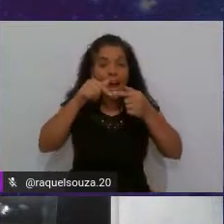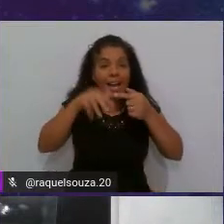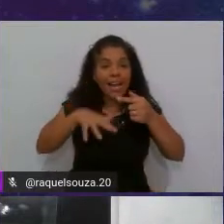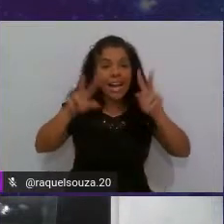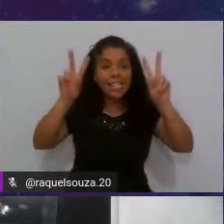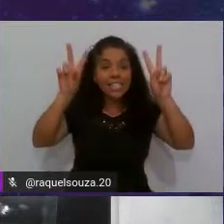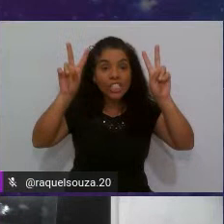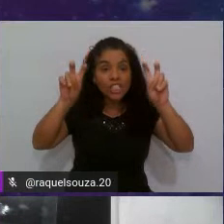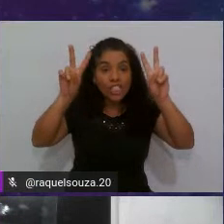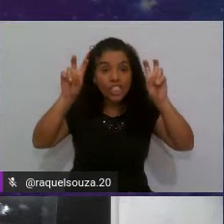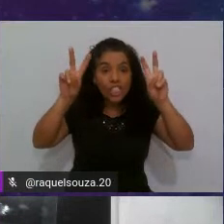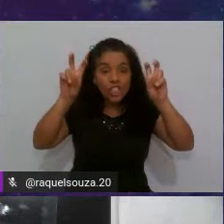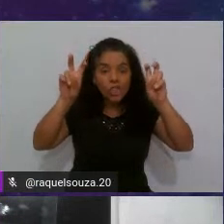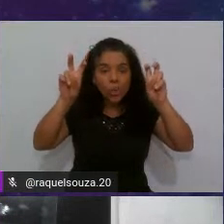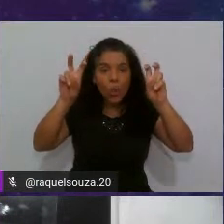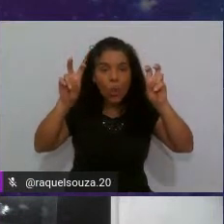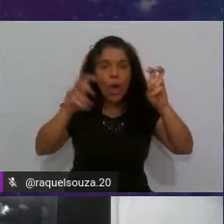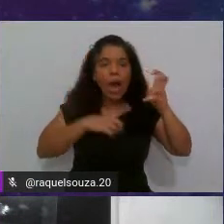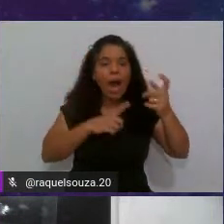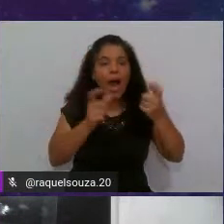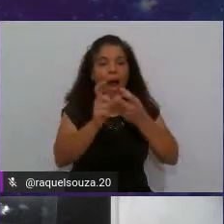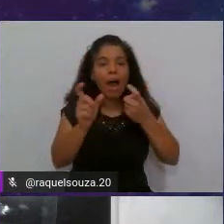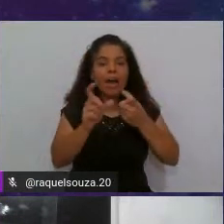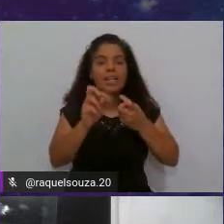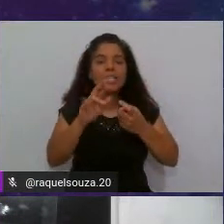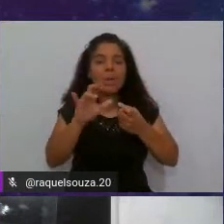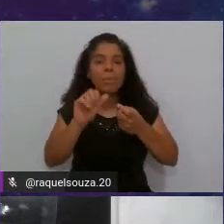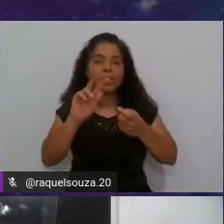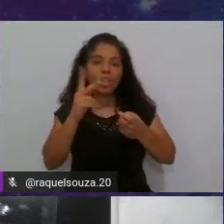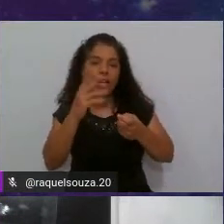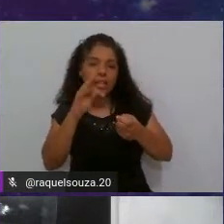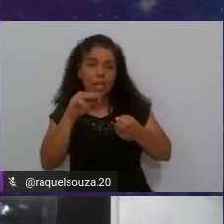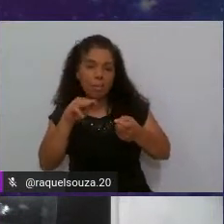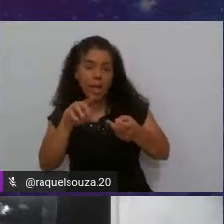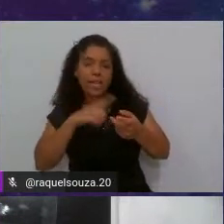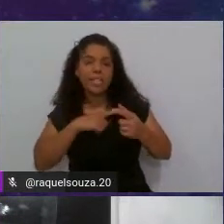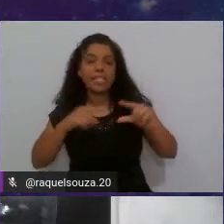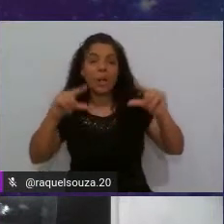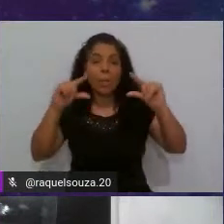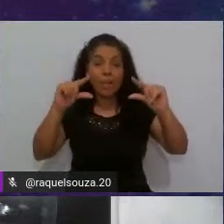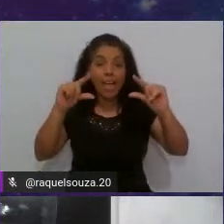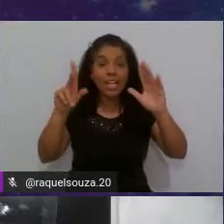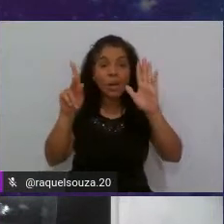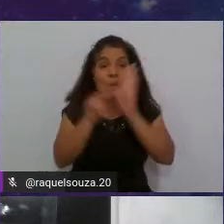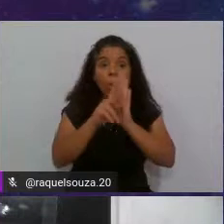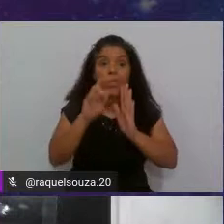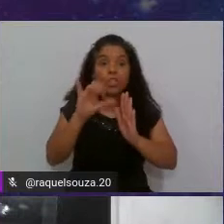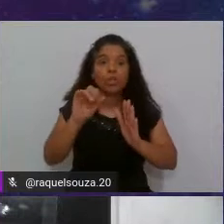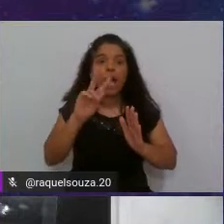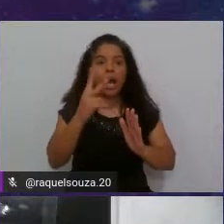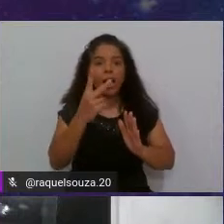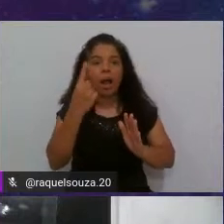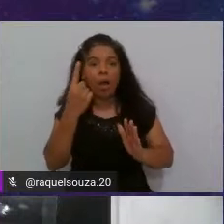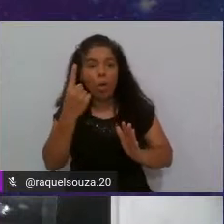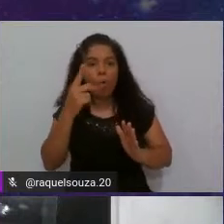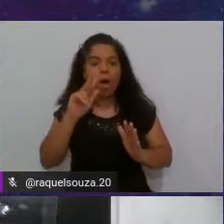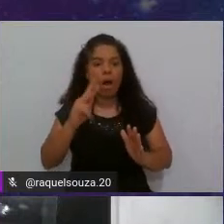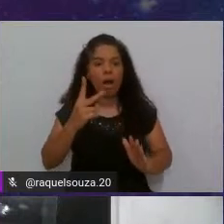a gente, a semântica da HTML, né? Orienta que seja uma tag de título, H1, H2,